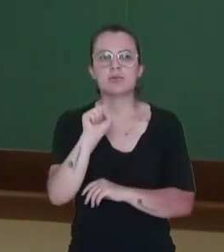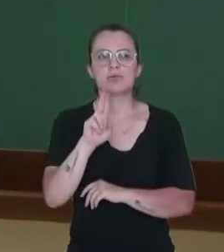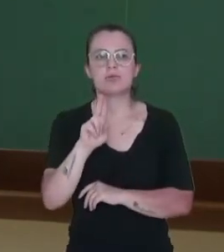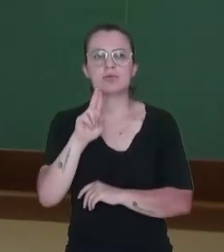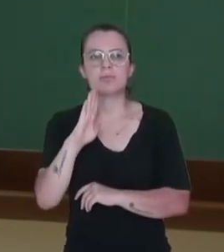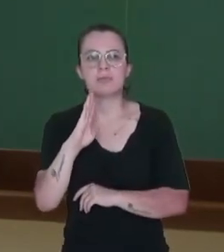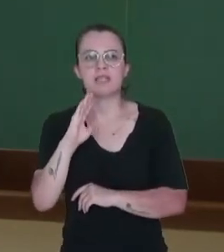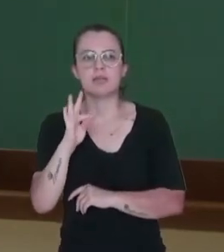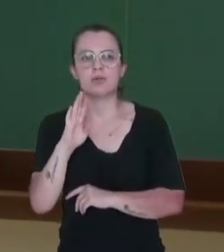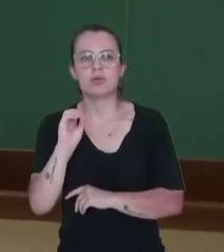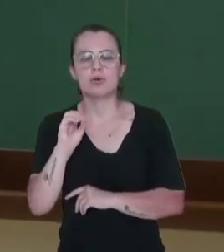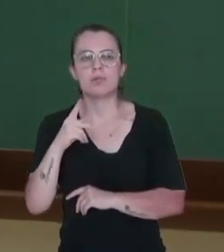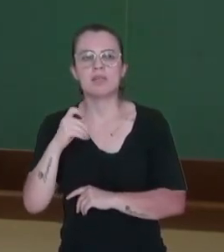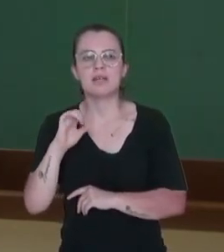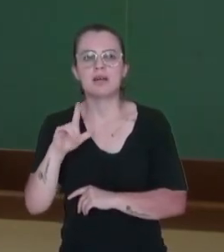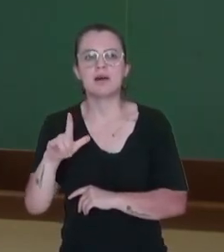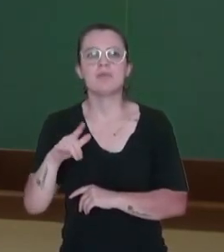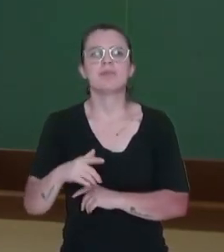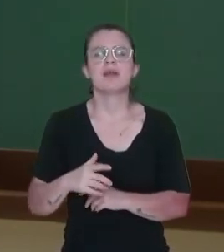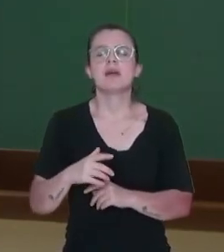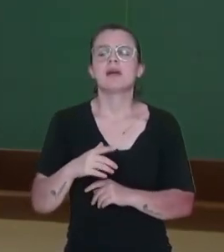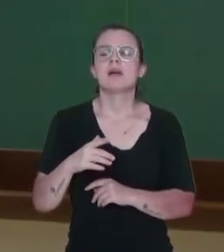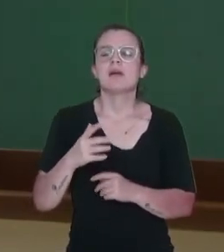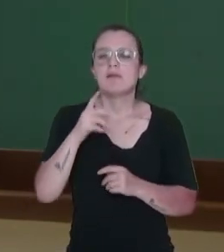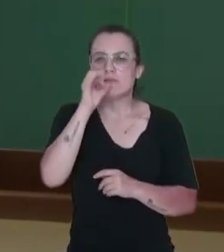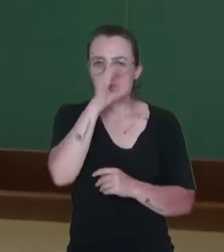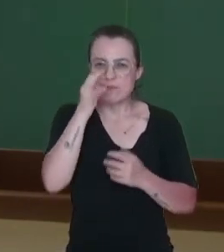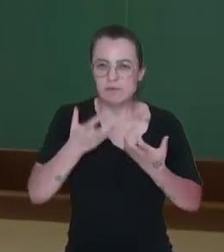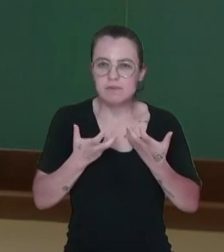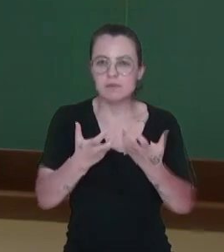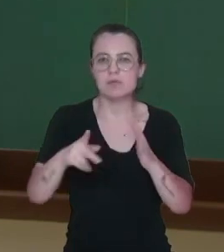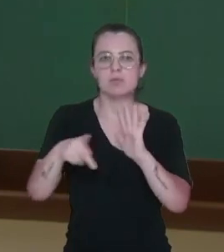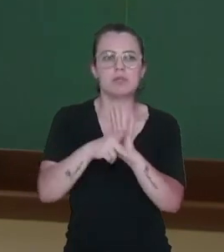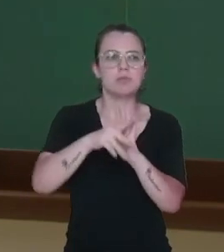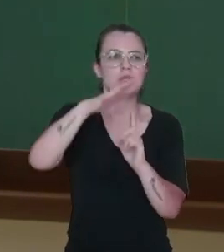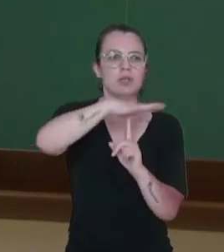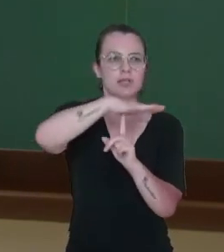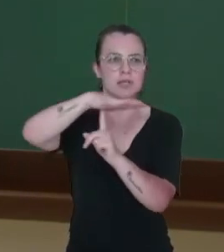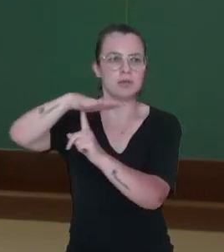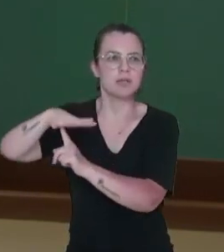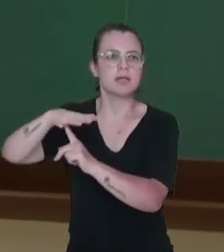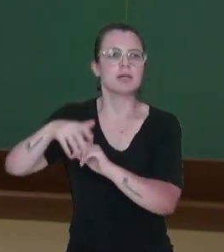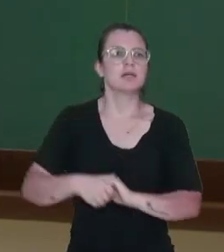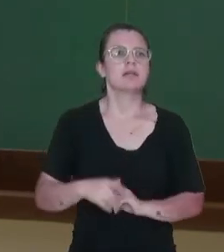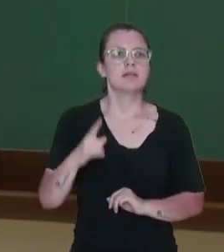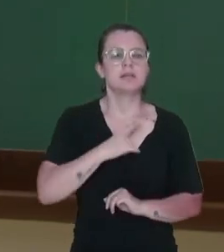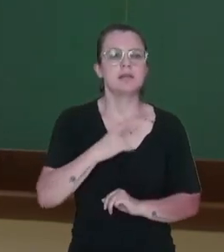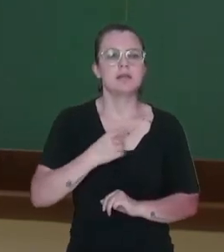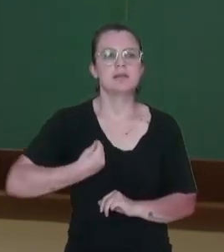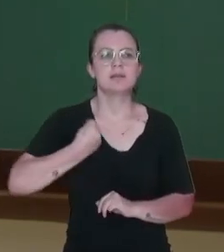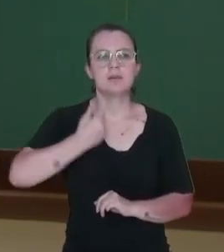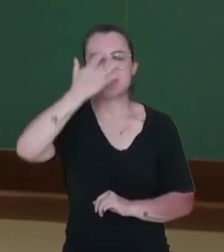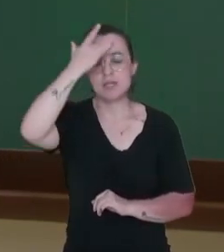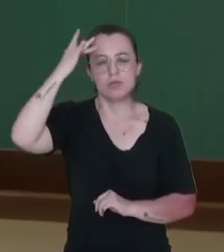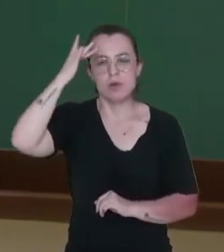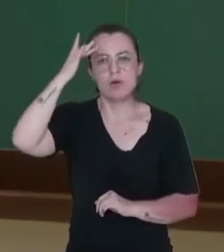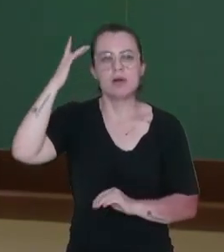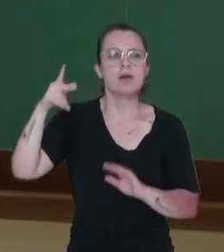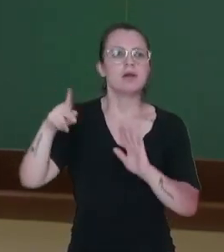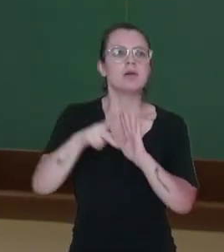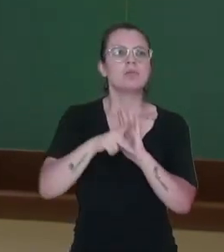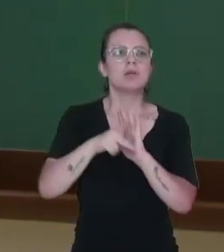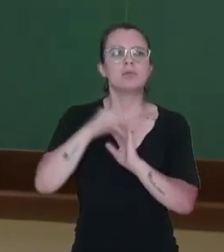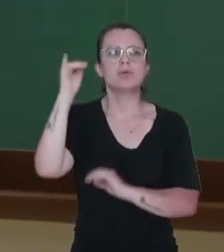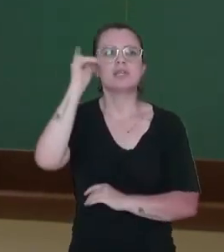formada por araucárias, presença de imigrantes, como os italianos, poloneses, alemães, são